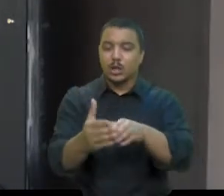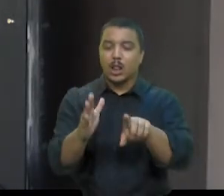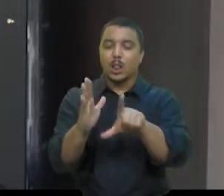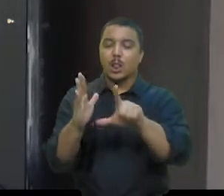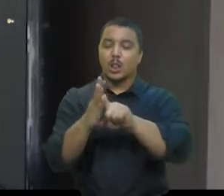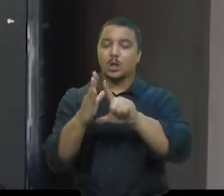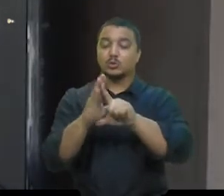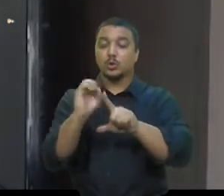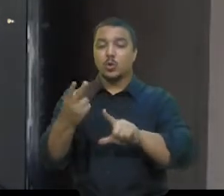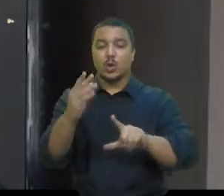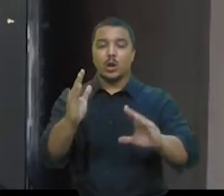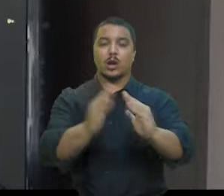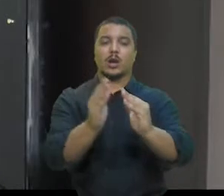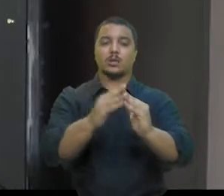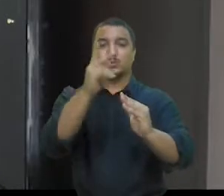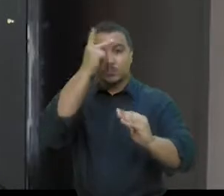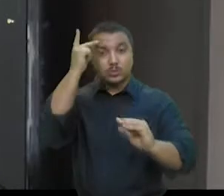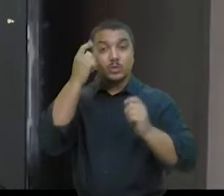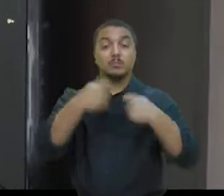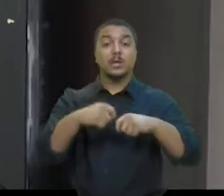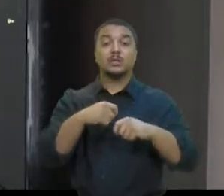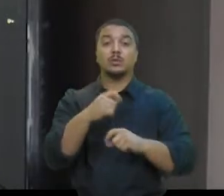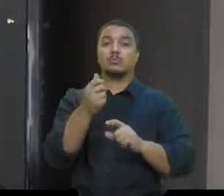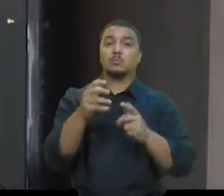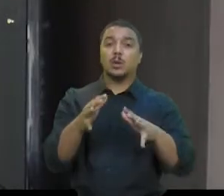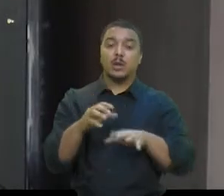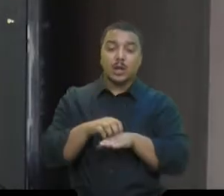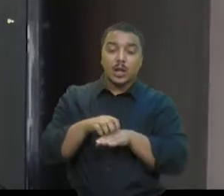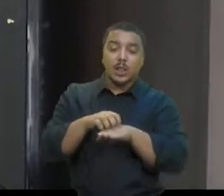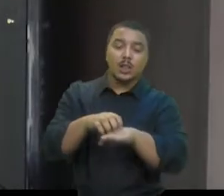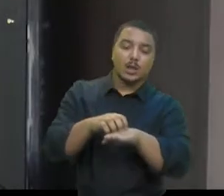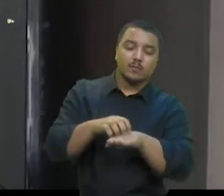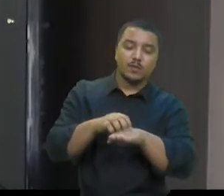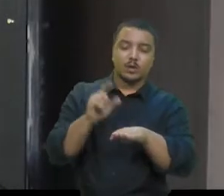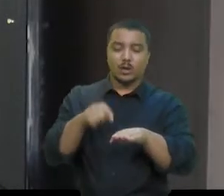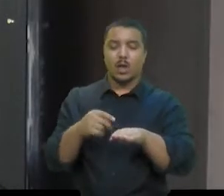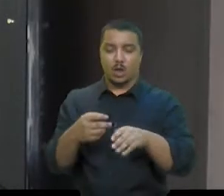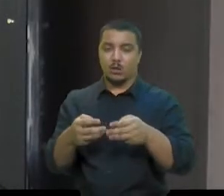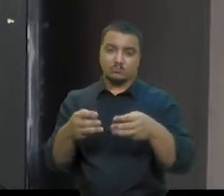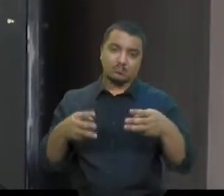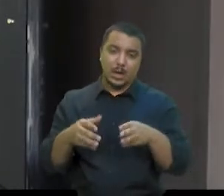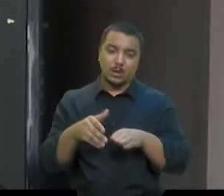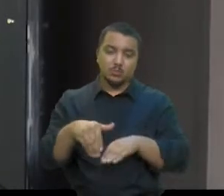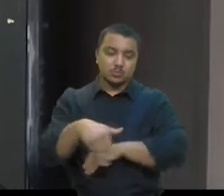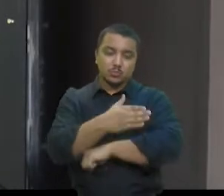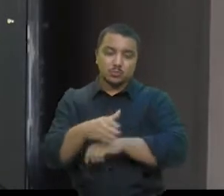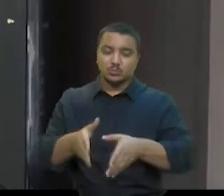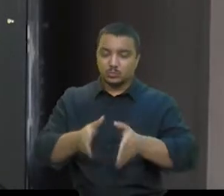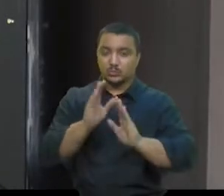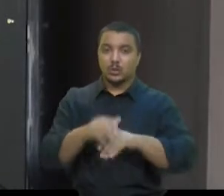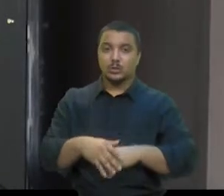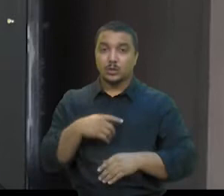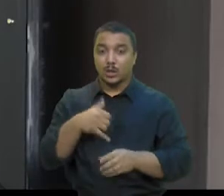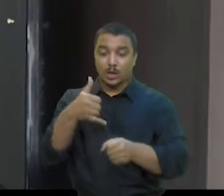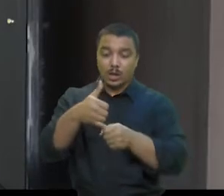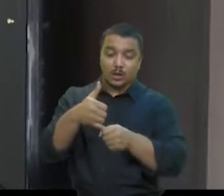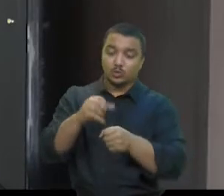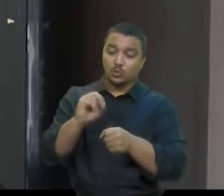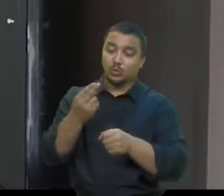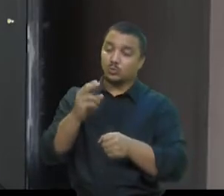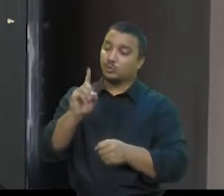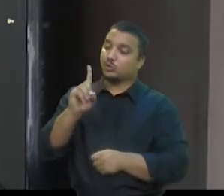casa do cliente, é preciso um meio de transporte, geralmente rodoviário, cujo combustível é gasolina ou diesel.